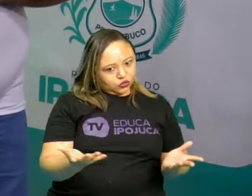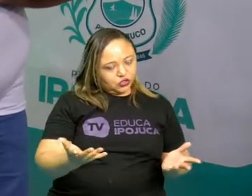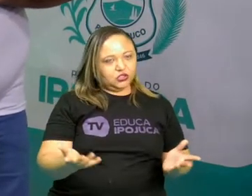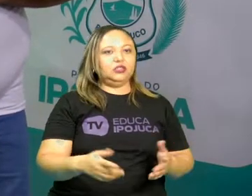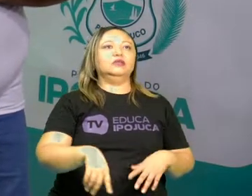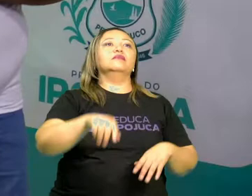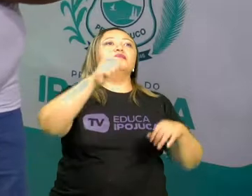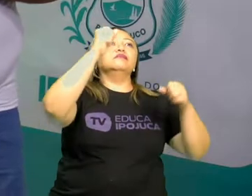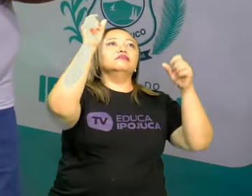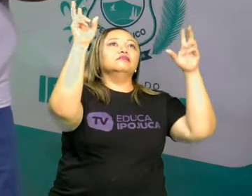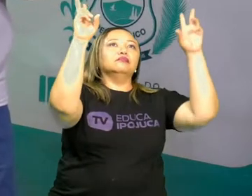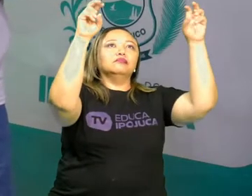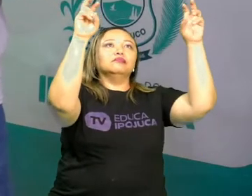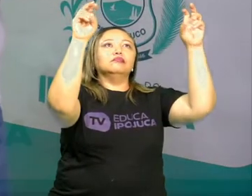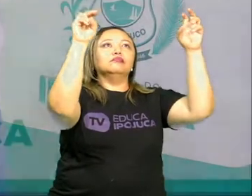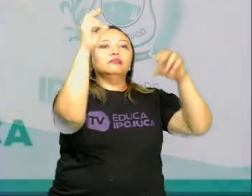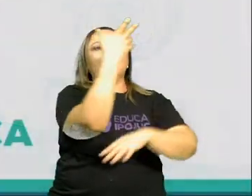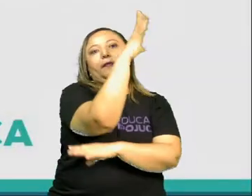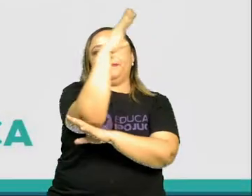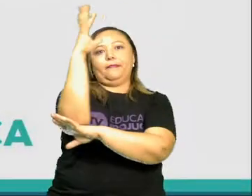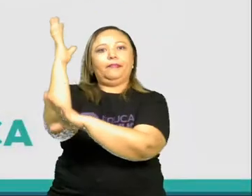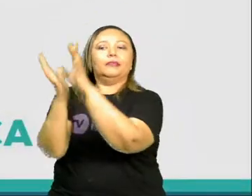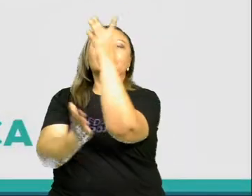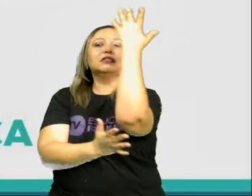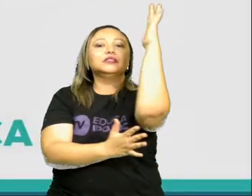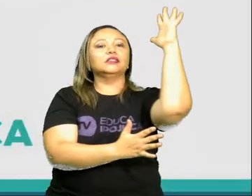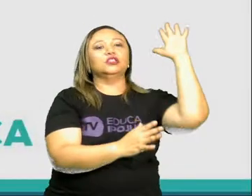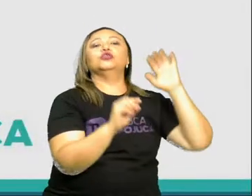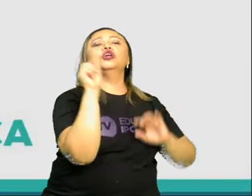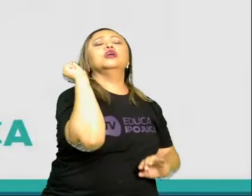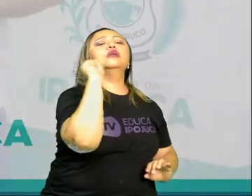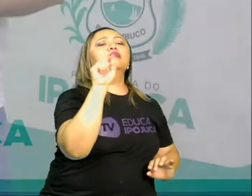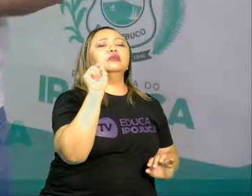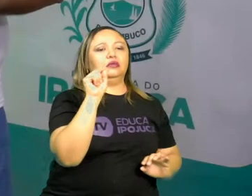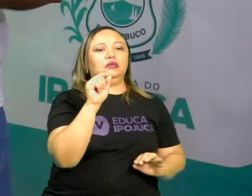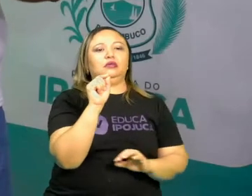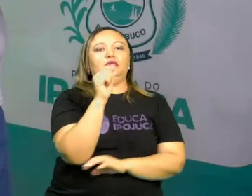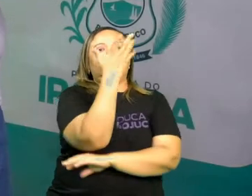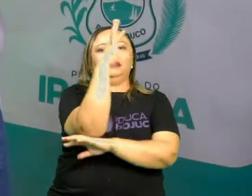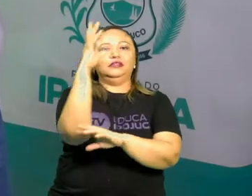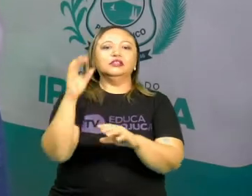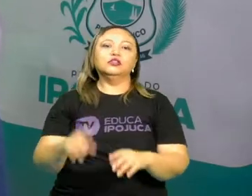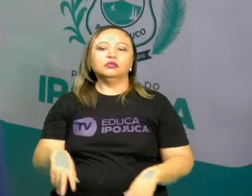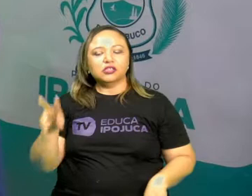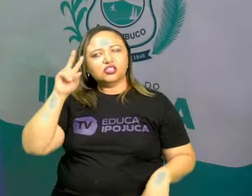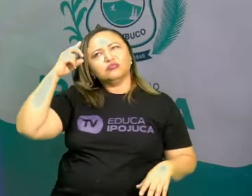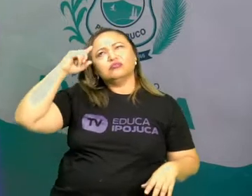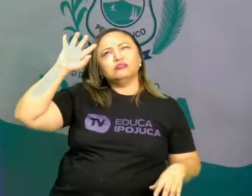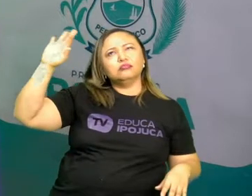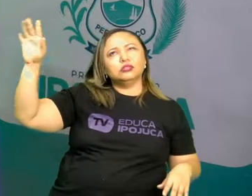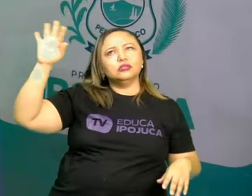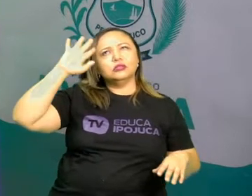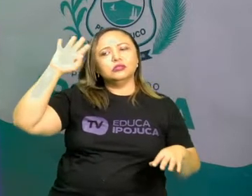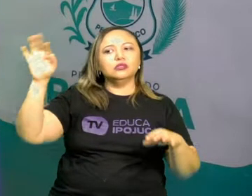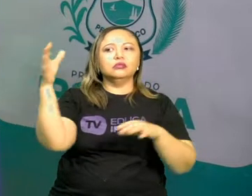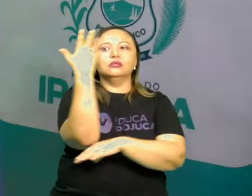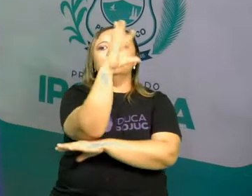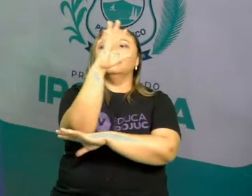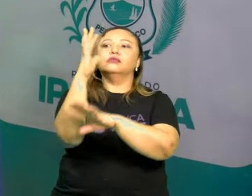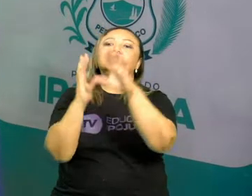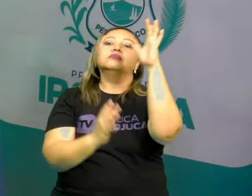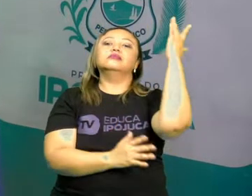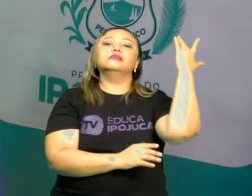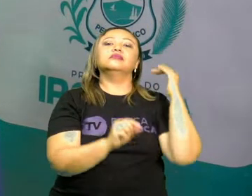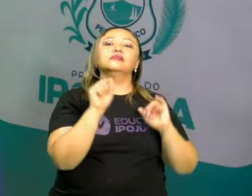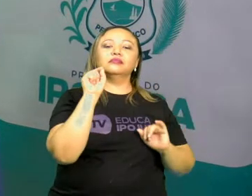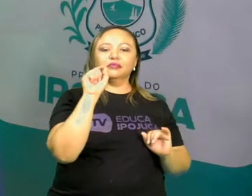paisagem. Mas, afinal de contas, o que é paisagem? Quando a gente pensa em paisagem, a gente